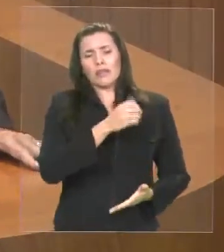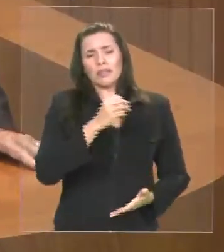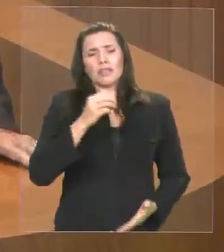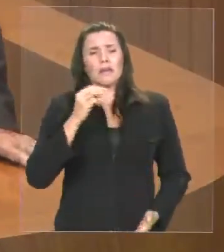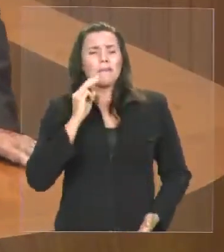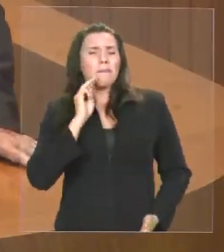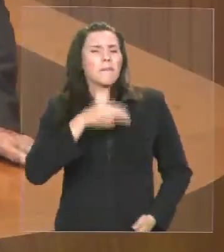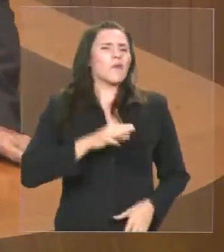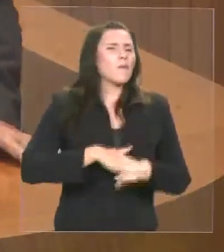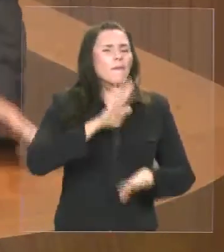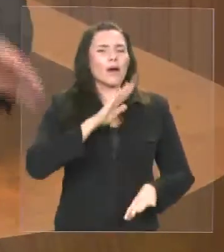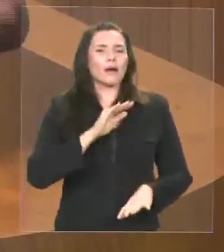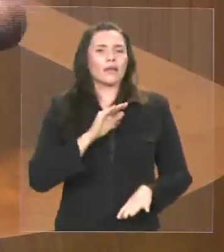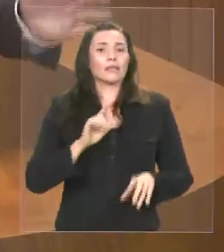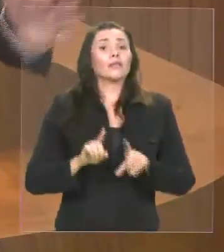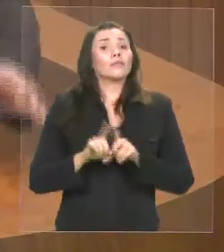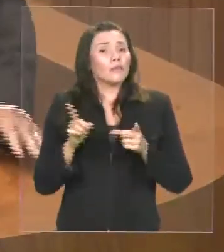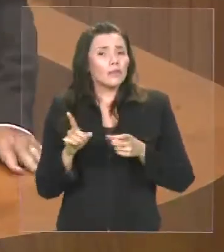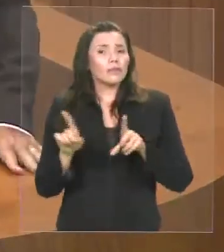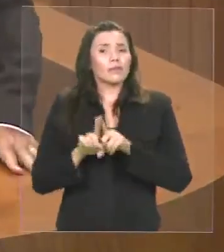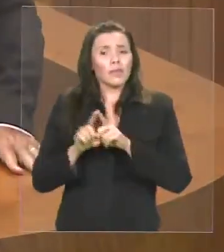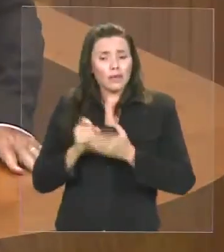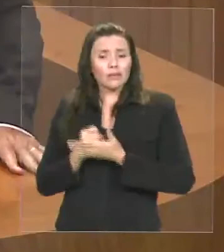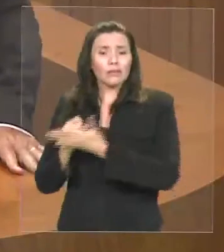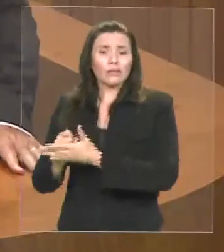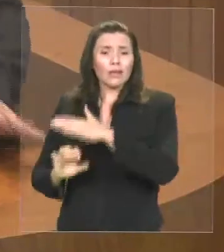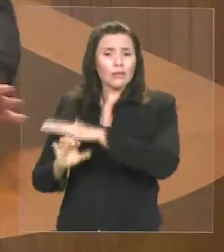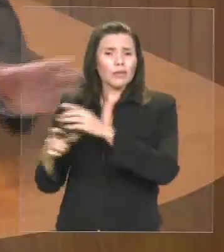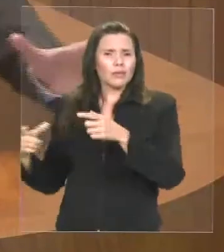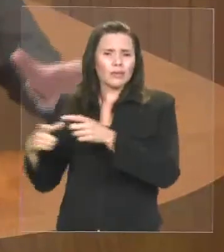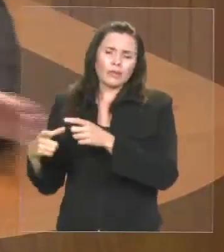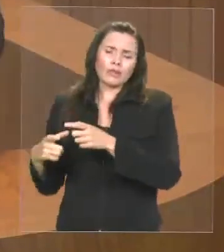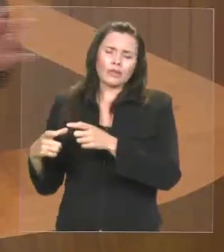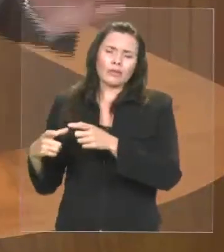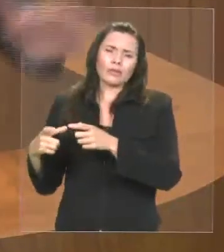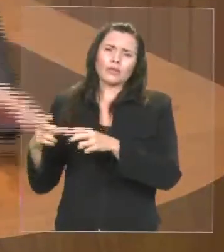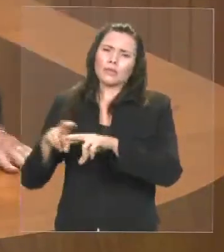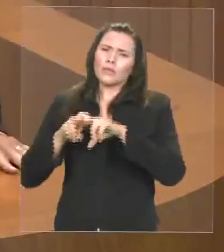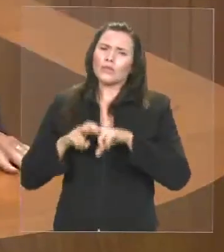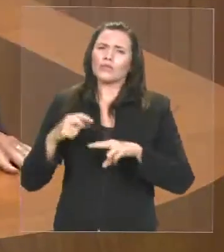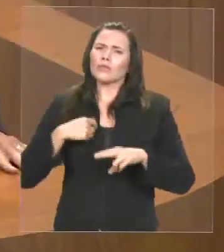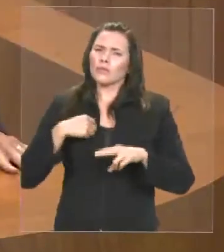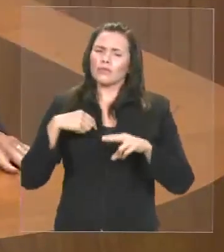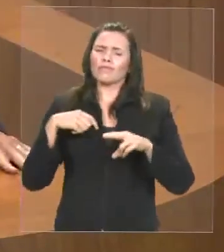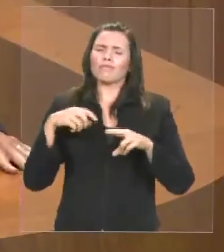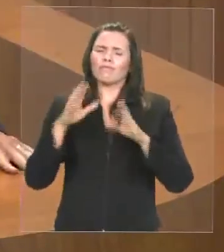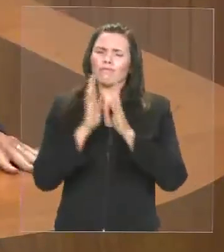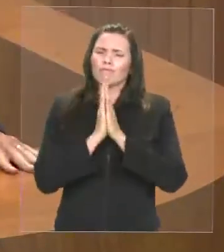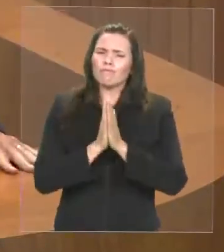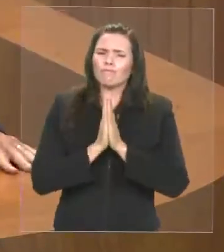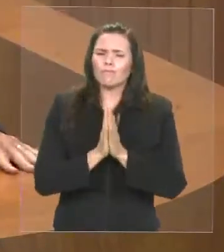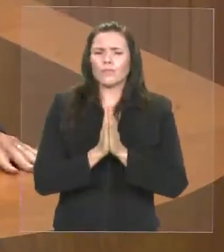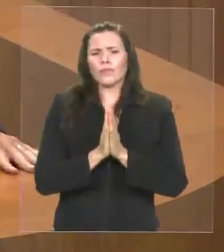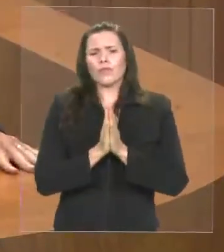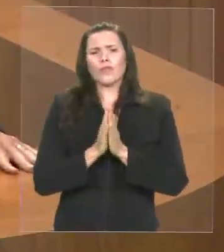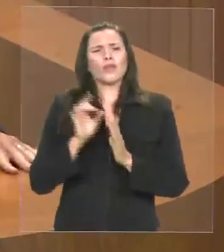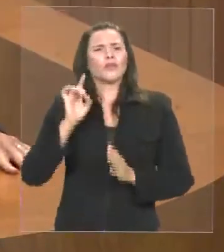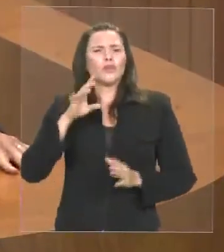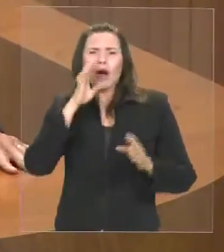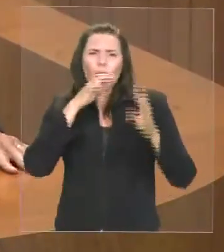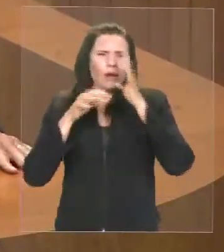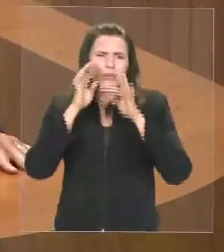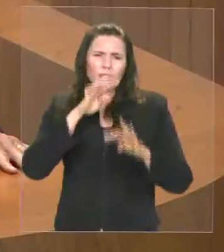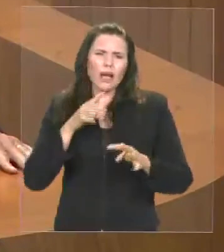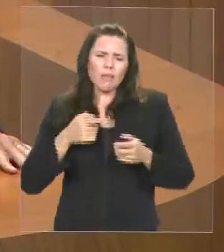mais emprego do que o grande empresário. Então, esse que é o apelo que eu faço. A minha intenção não é a crítica pela crítica, mas a solução para que o